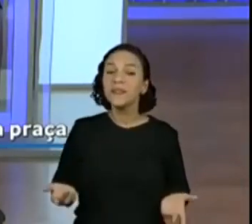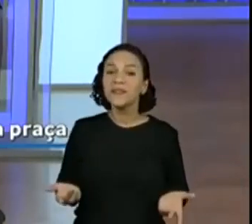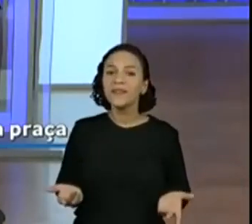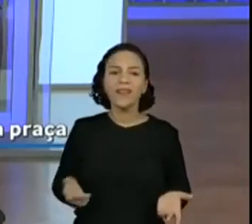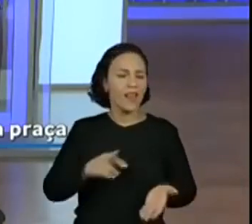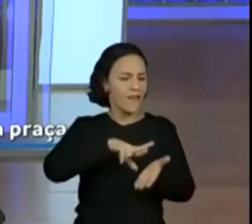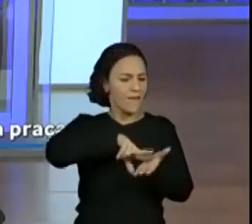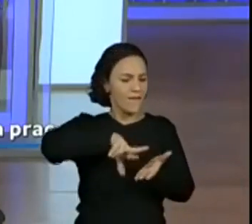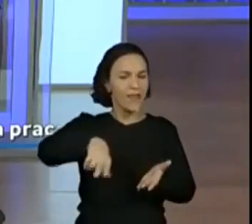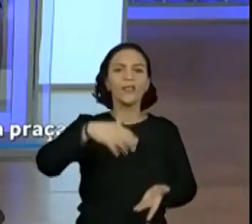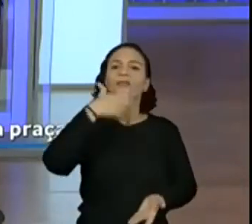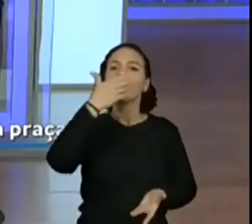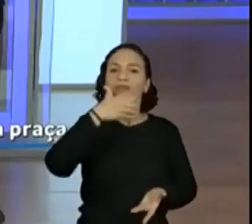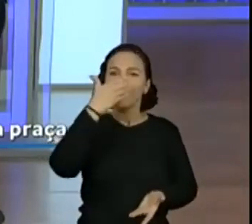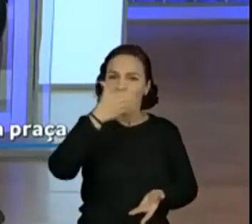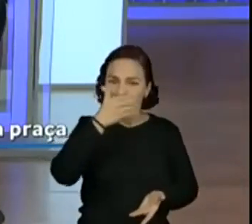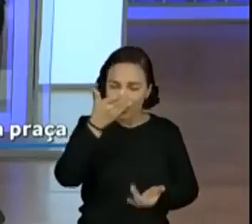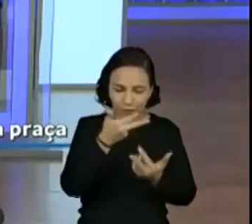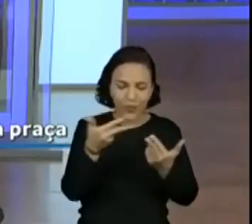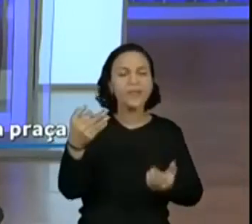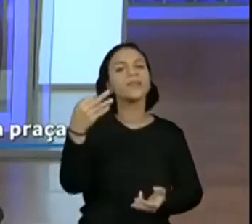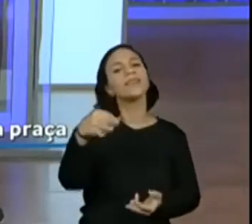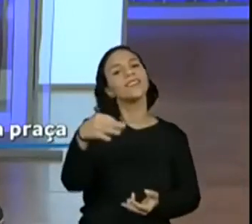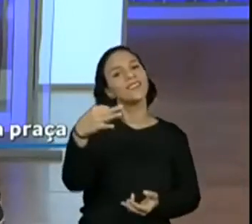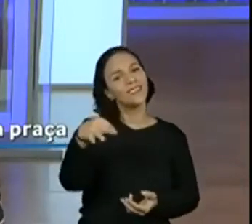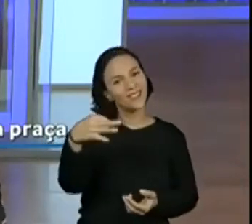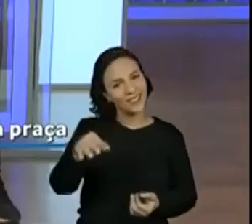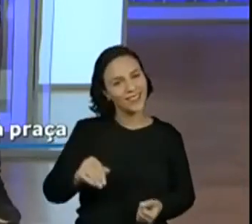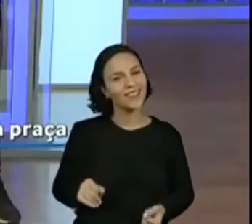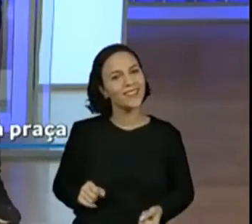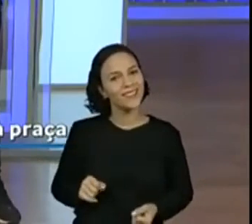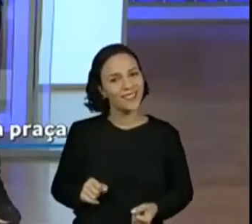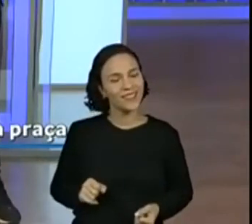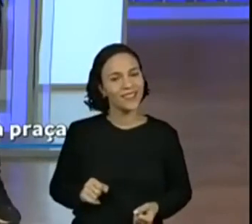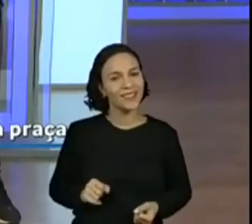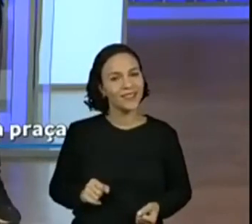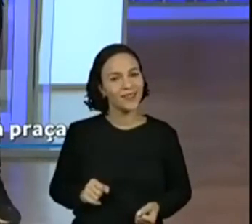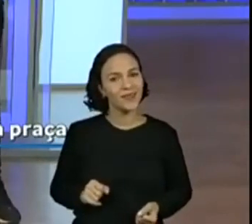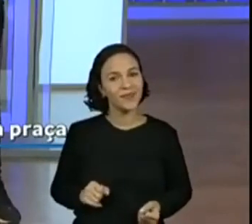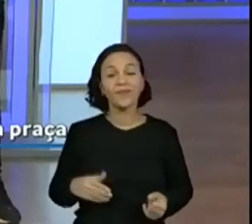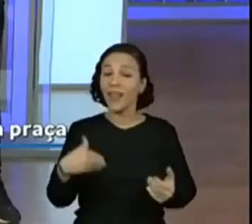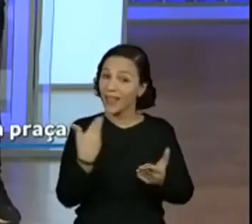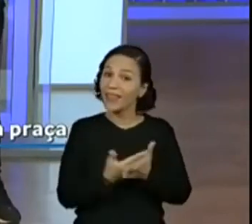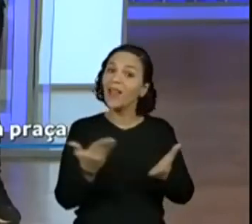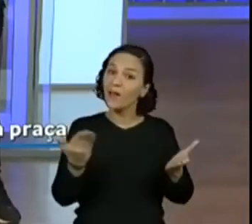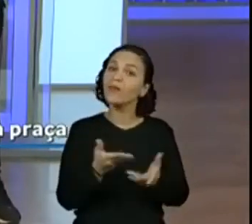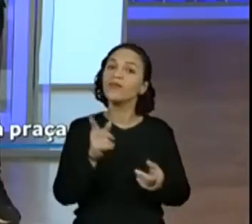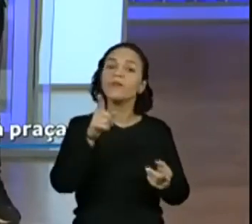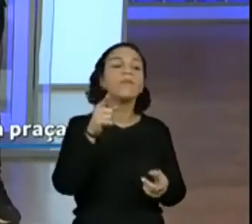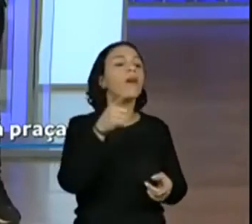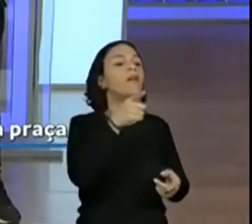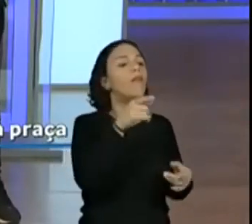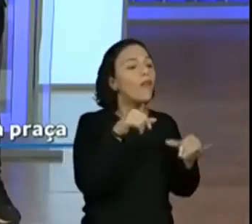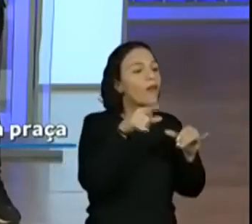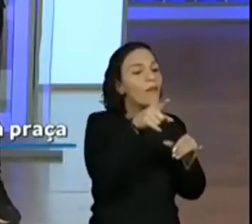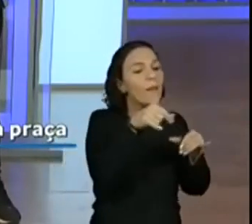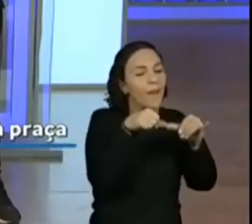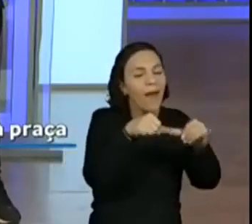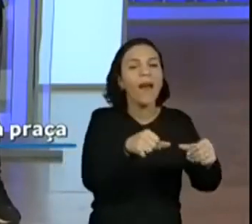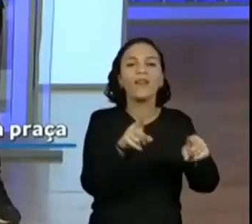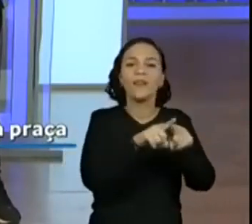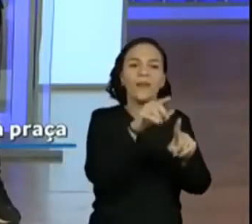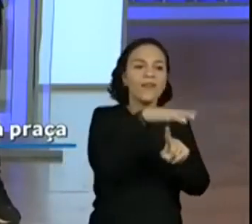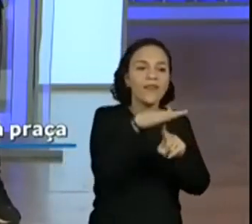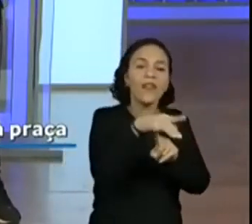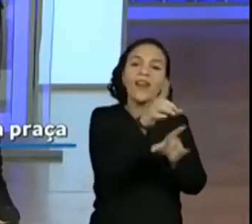Várias frutas colocaram. Várias frutas. Já reduziu ali, né? Várias frutas. O mais? Olha só, né?